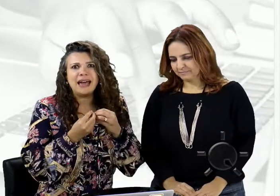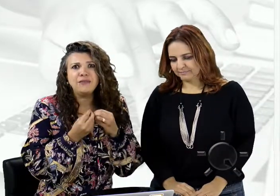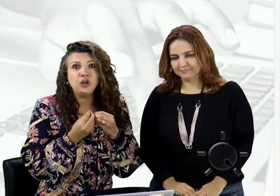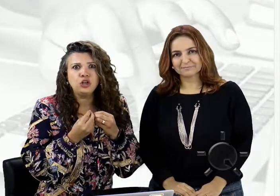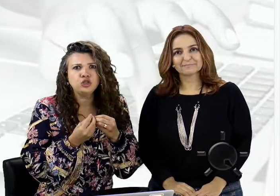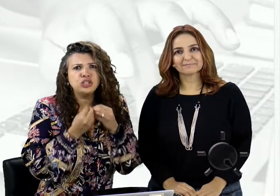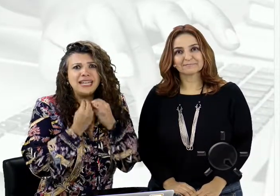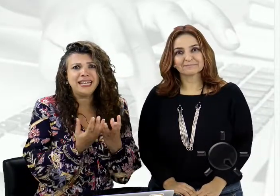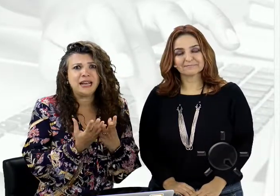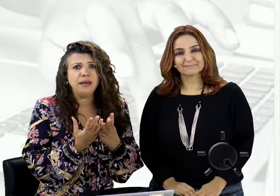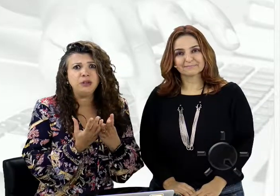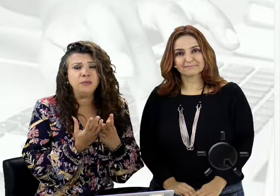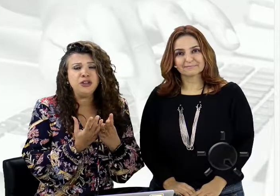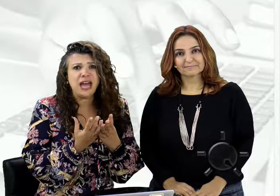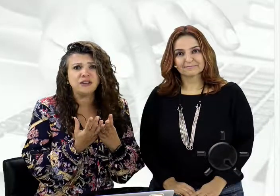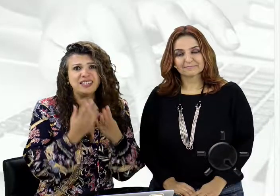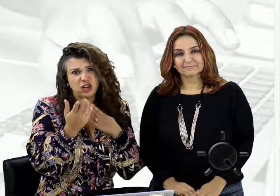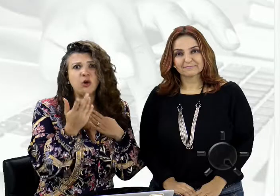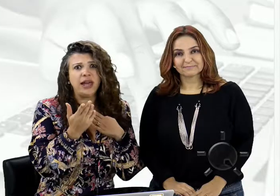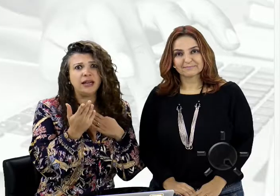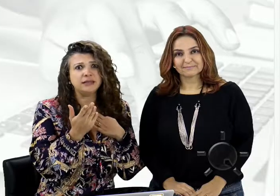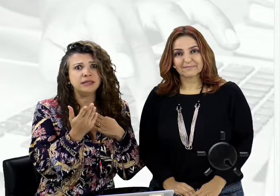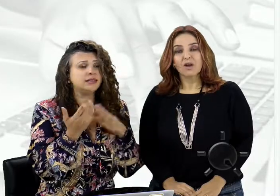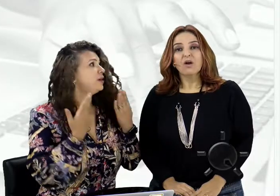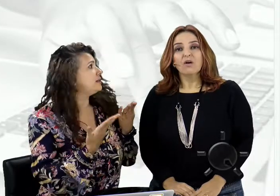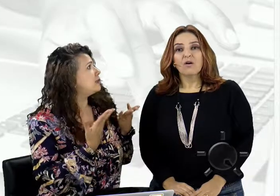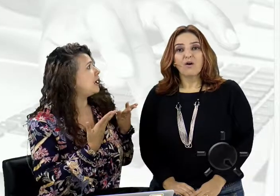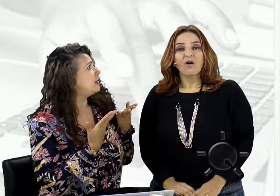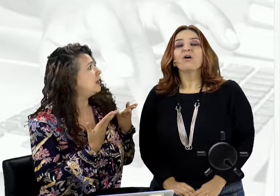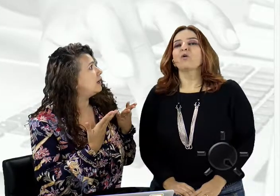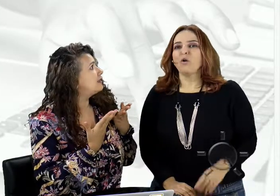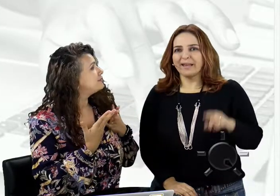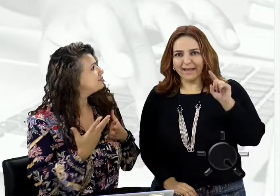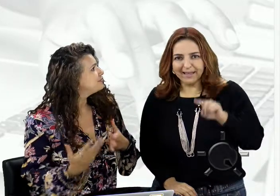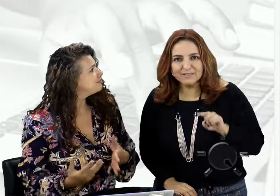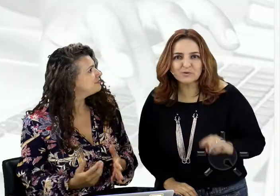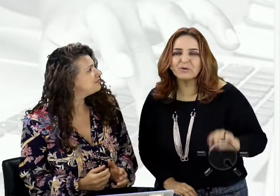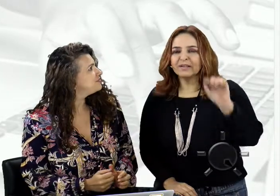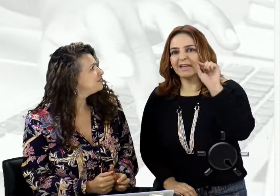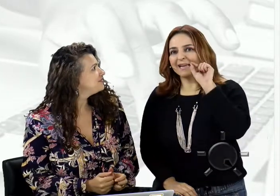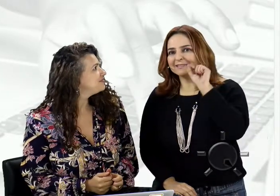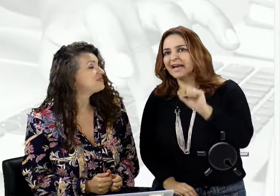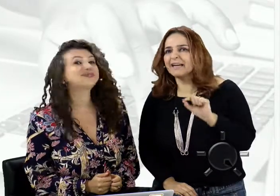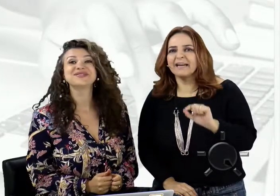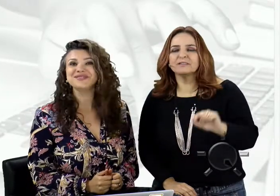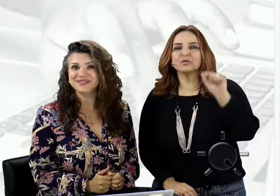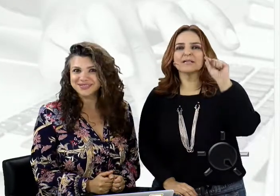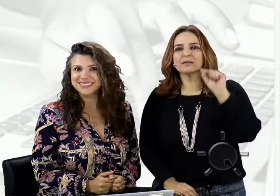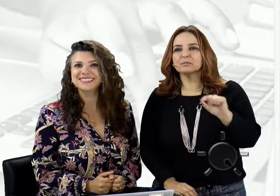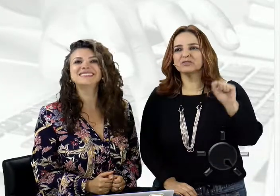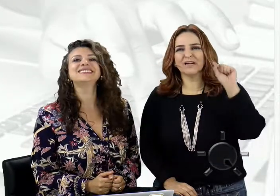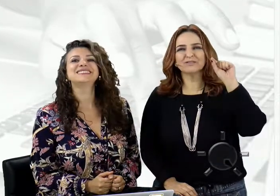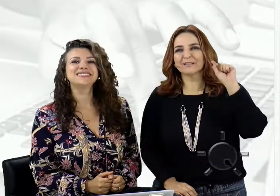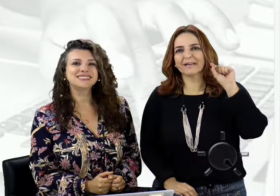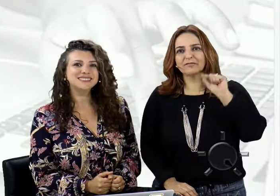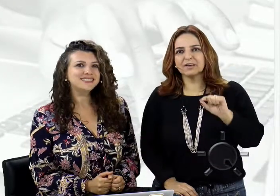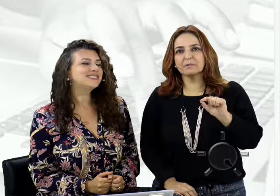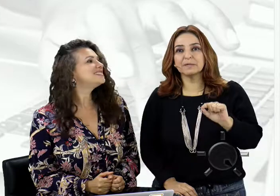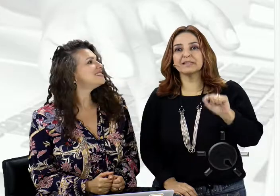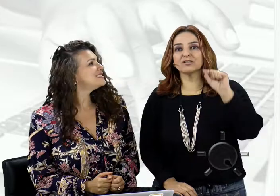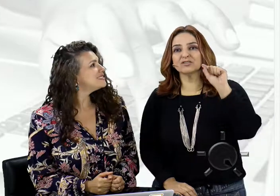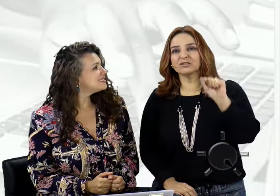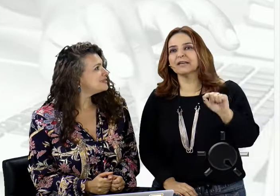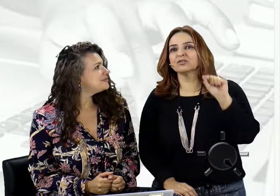maravilhoso de letramento midiático. Você já conhece? Você conhece, Carla? Conheço e a ideia é educação midiática na